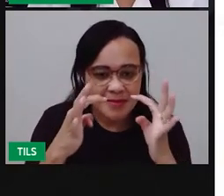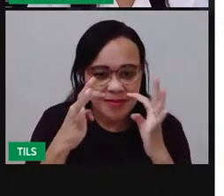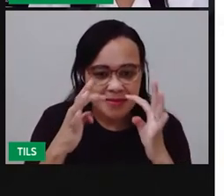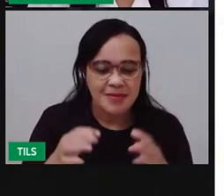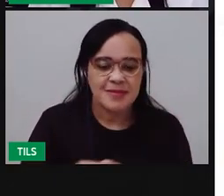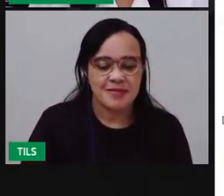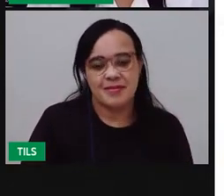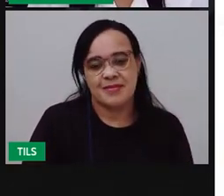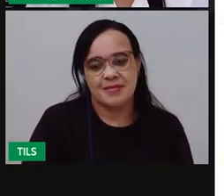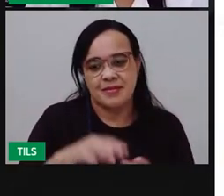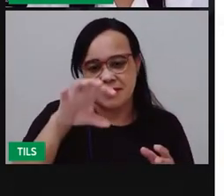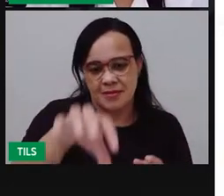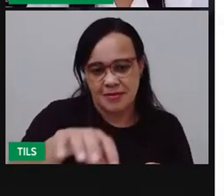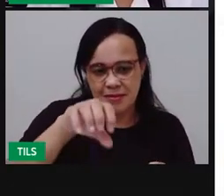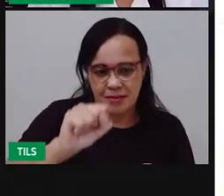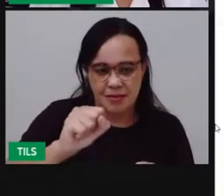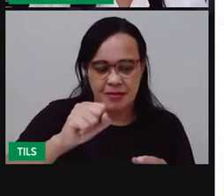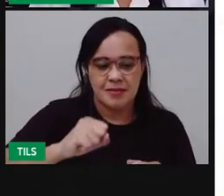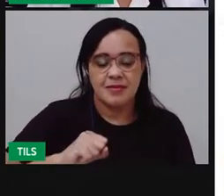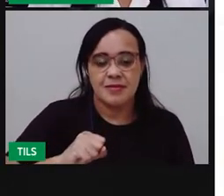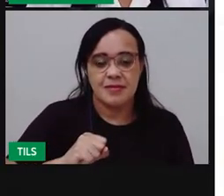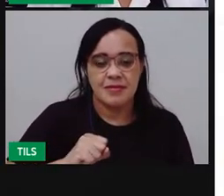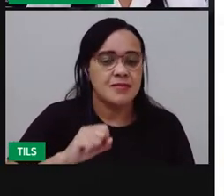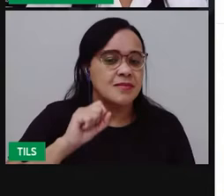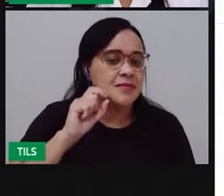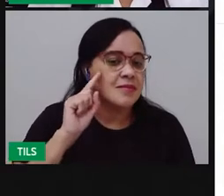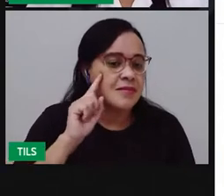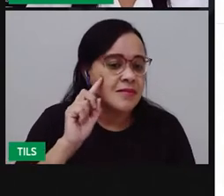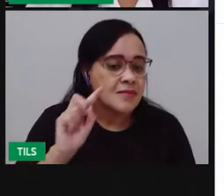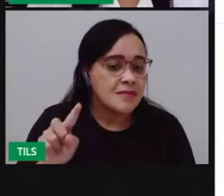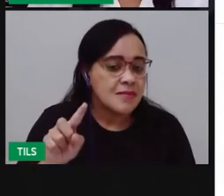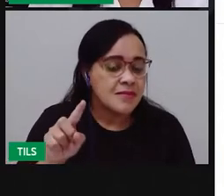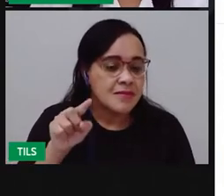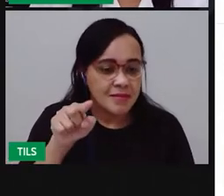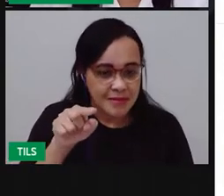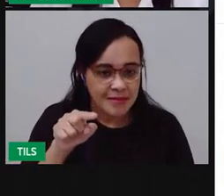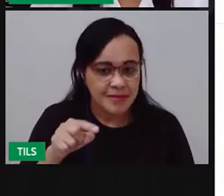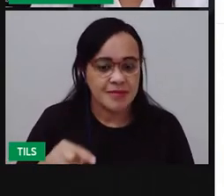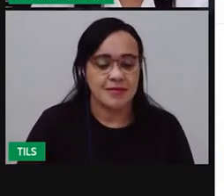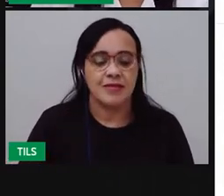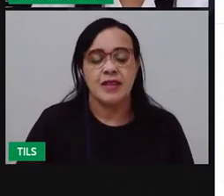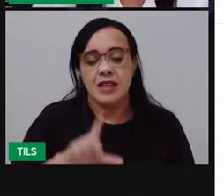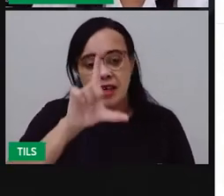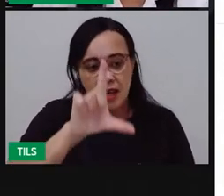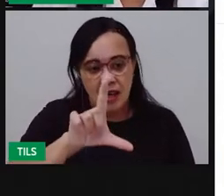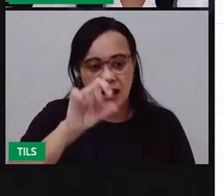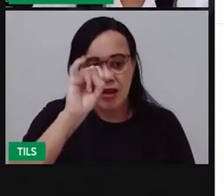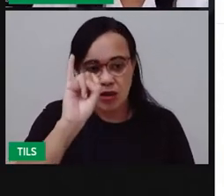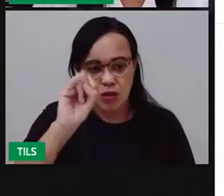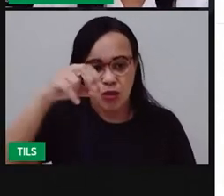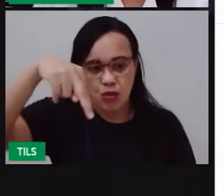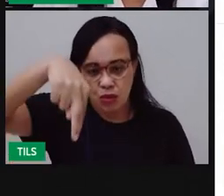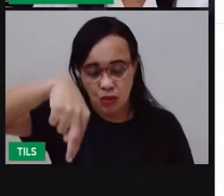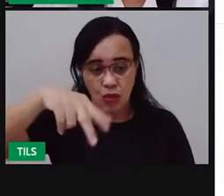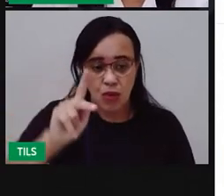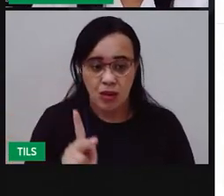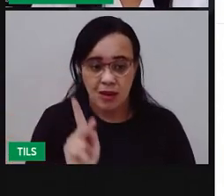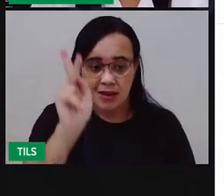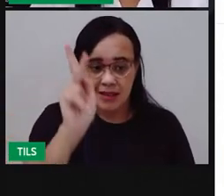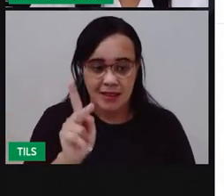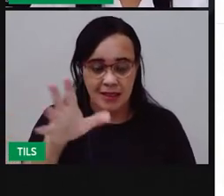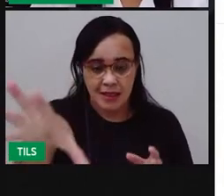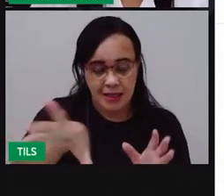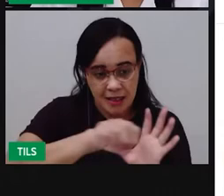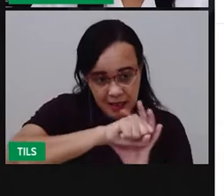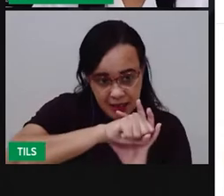eu peguei ali o link, copiei aqui no meu navegador e